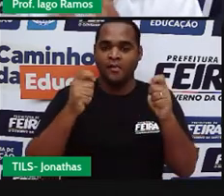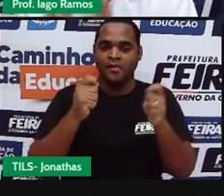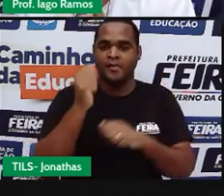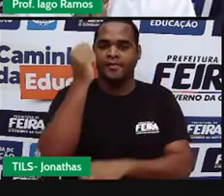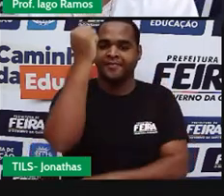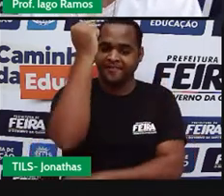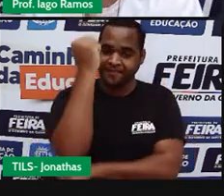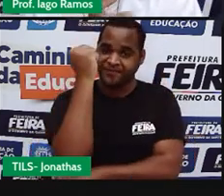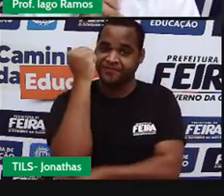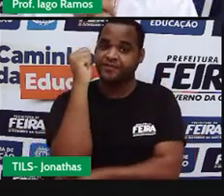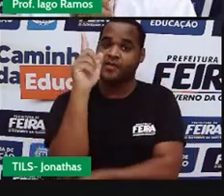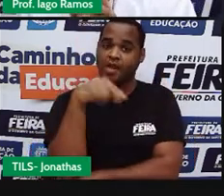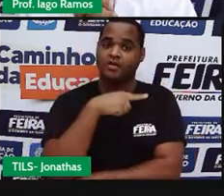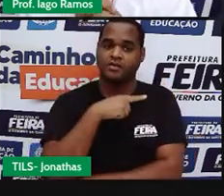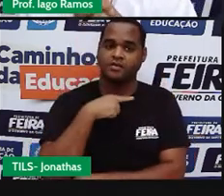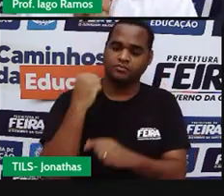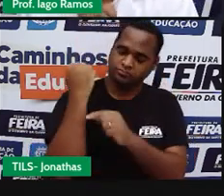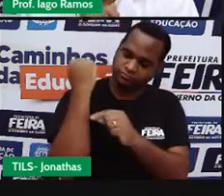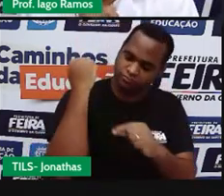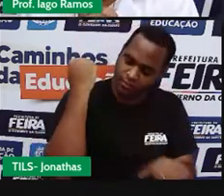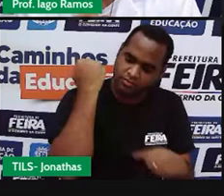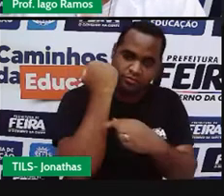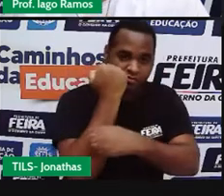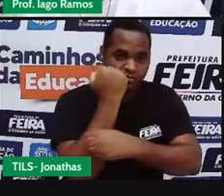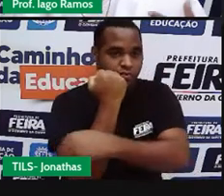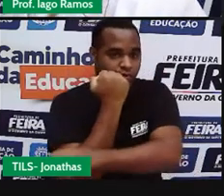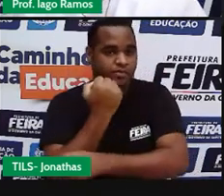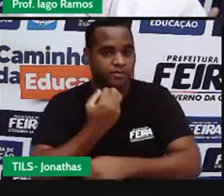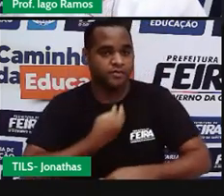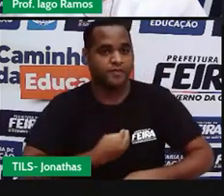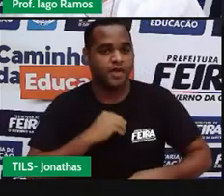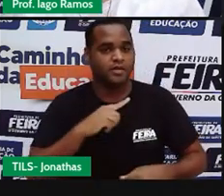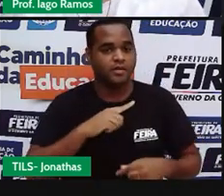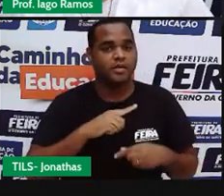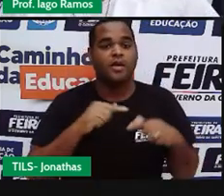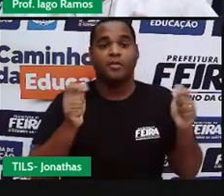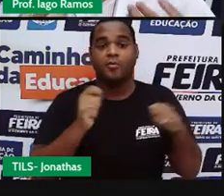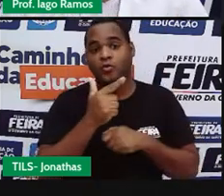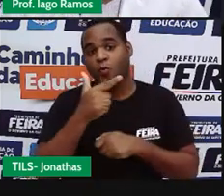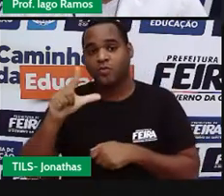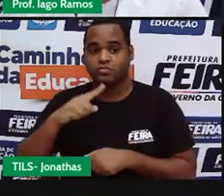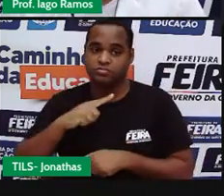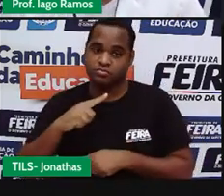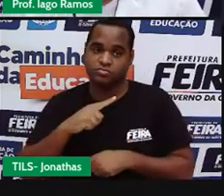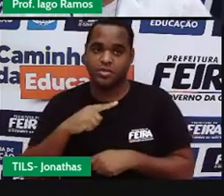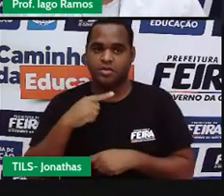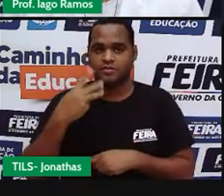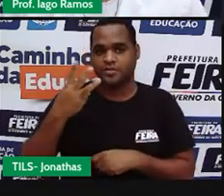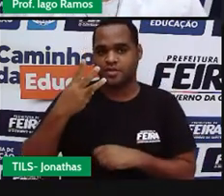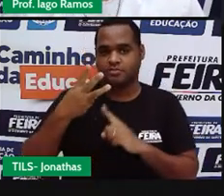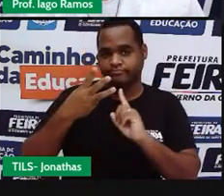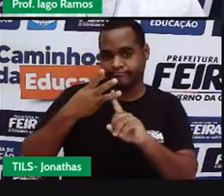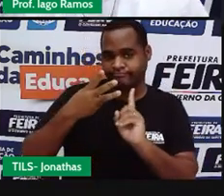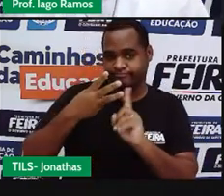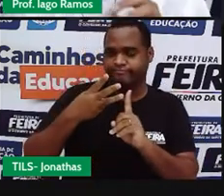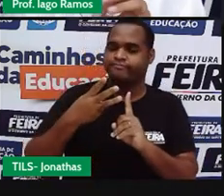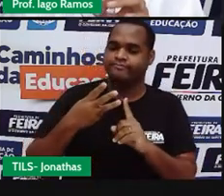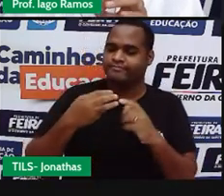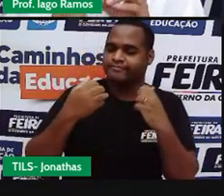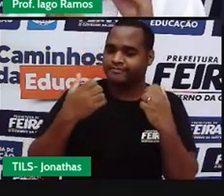poste já está amarrado por duas cordas. Vai ser colocada uma outra corda, uma terceira corda,